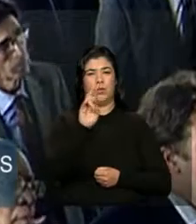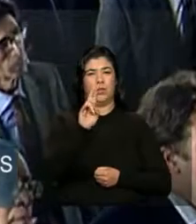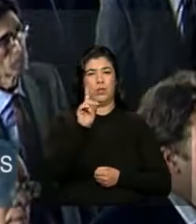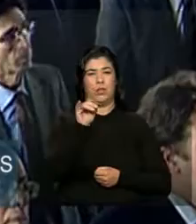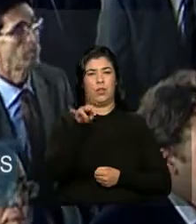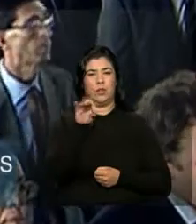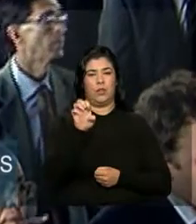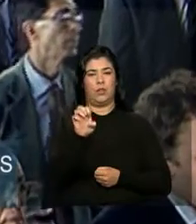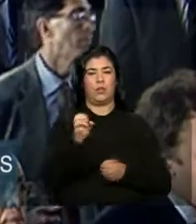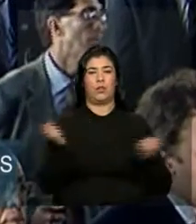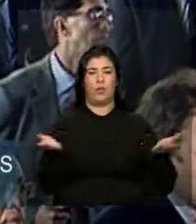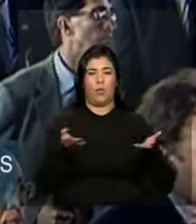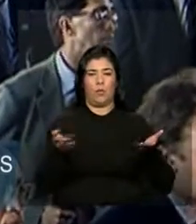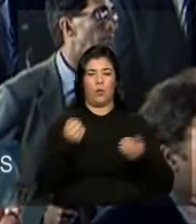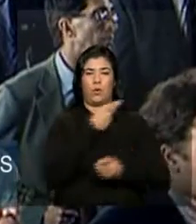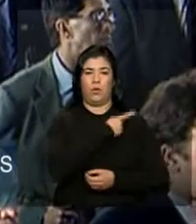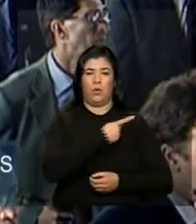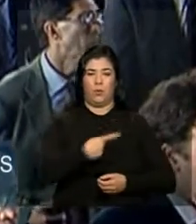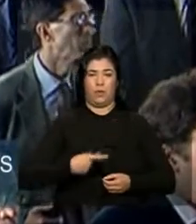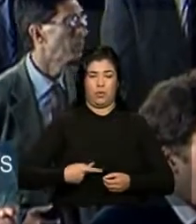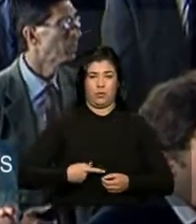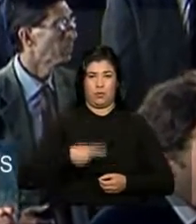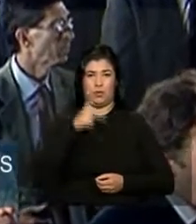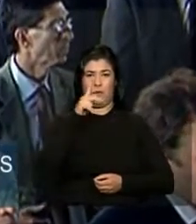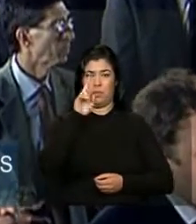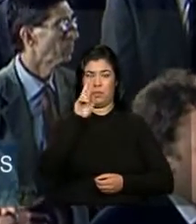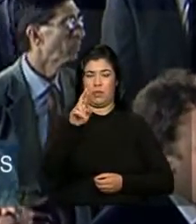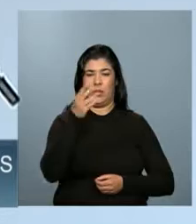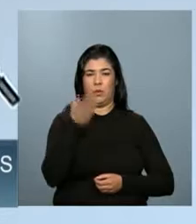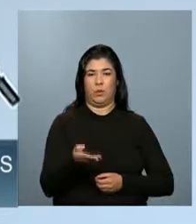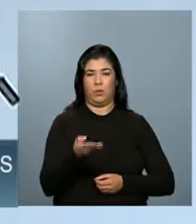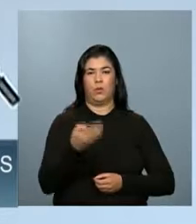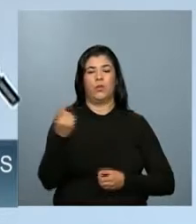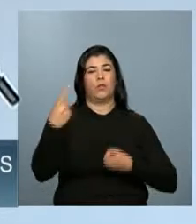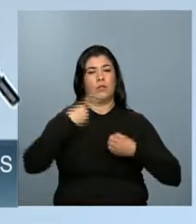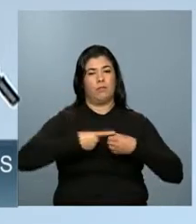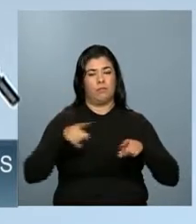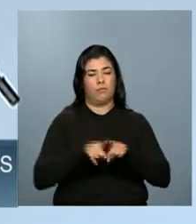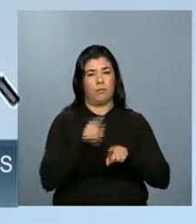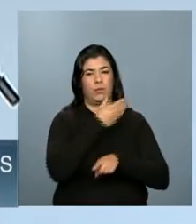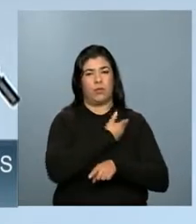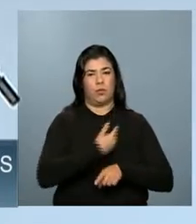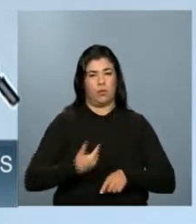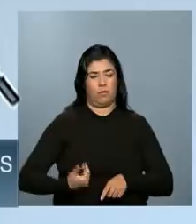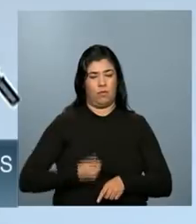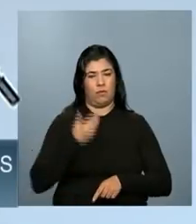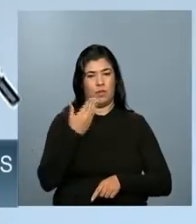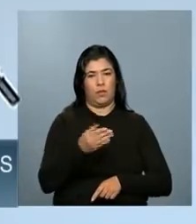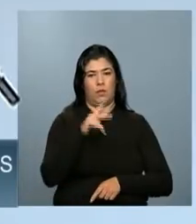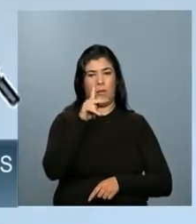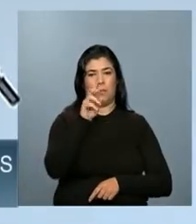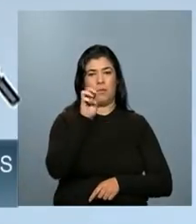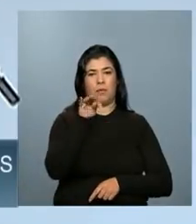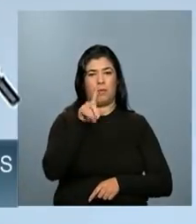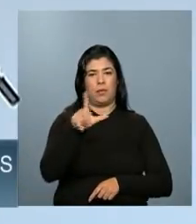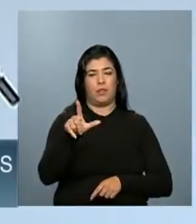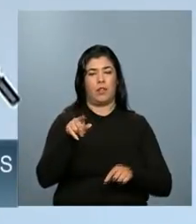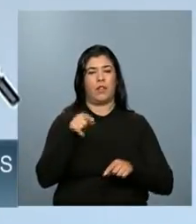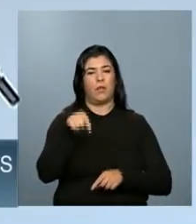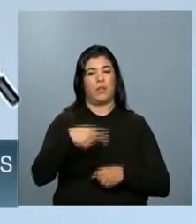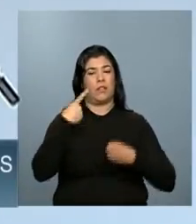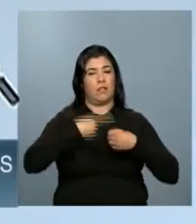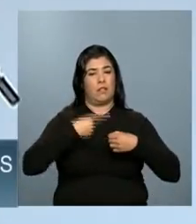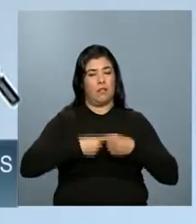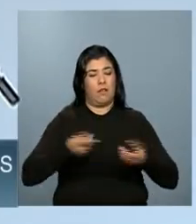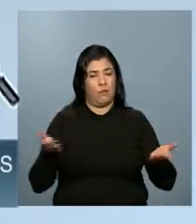hoje com a presidenta da República em Araguari e o governador Fernando Pimentel em Araguari. Araguari